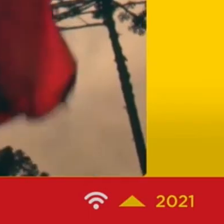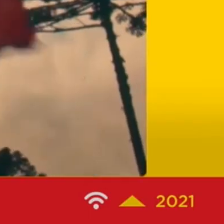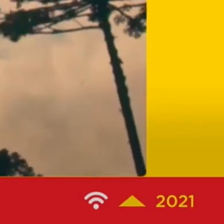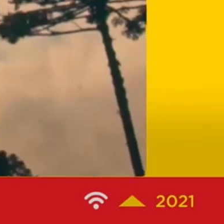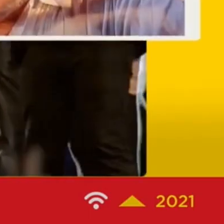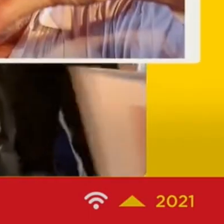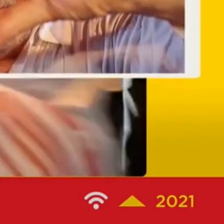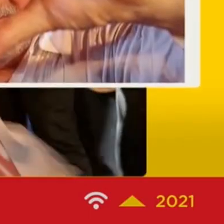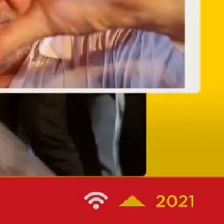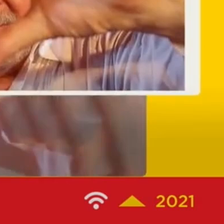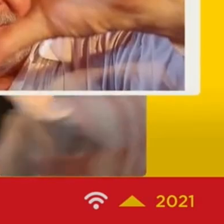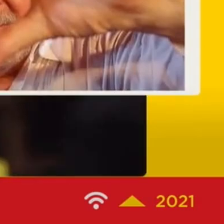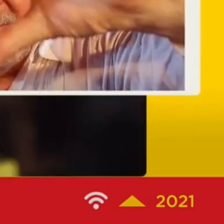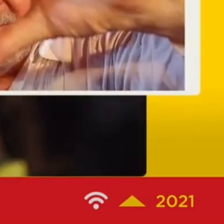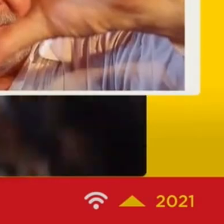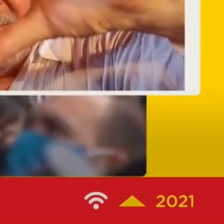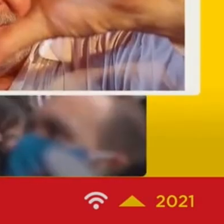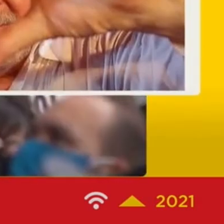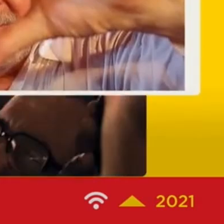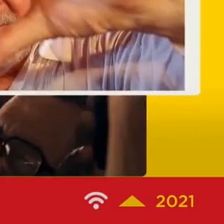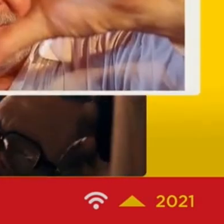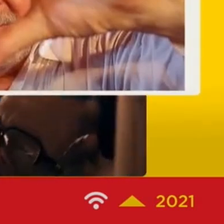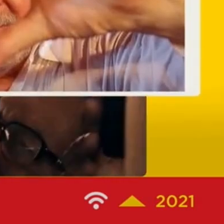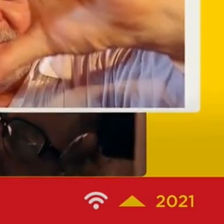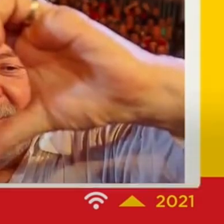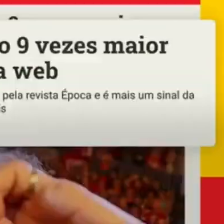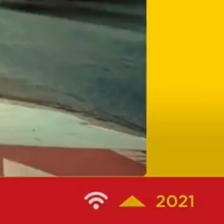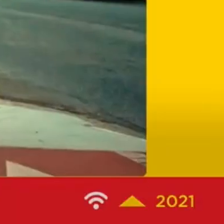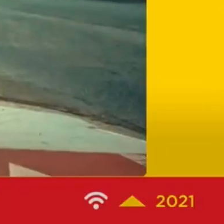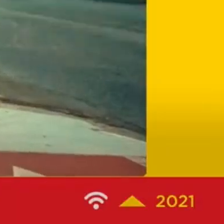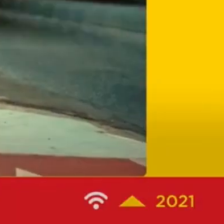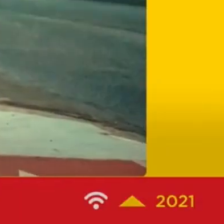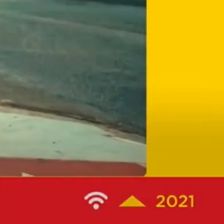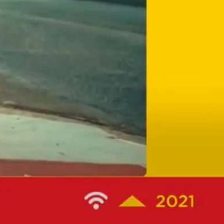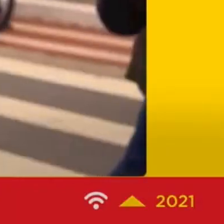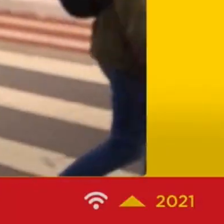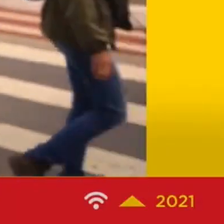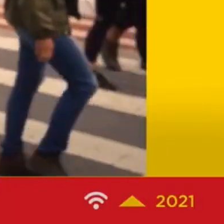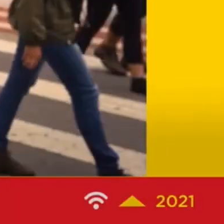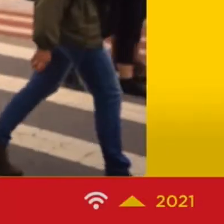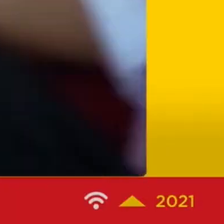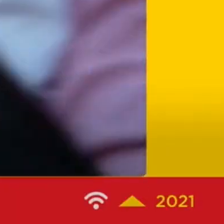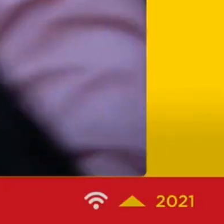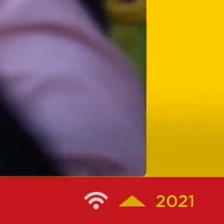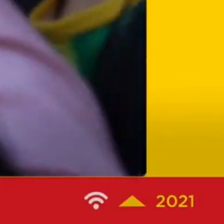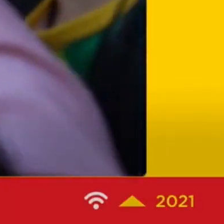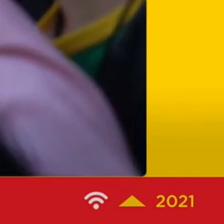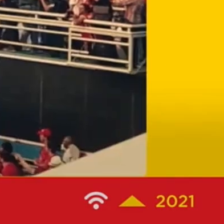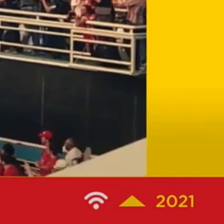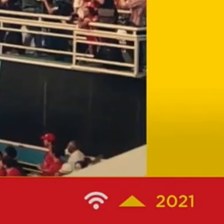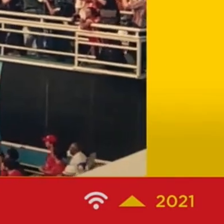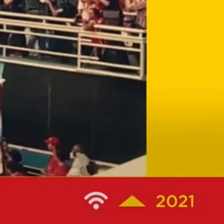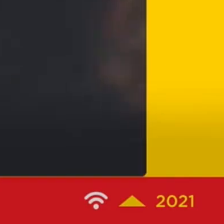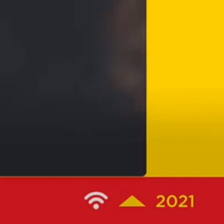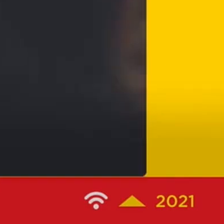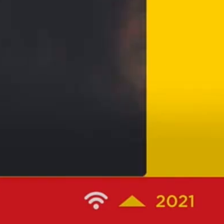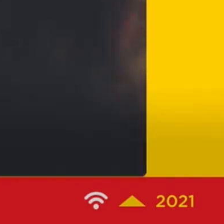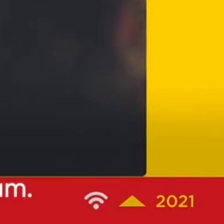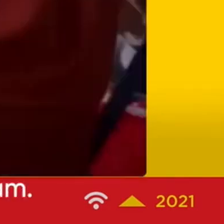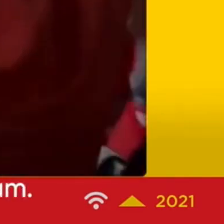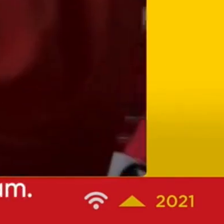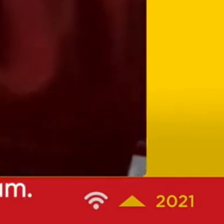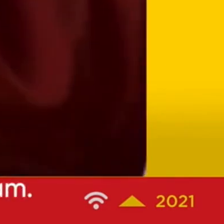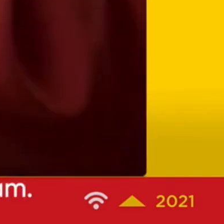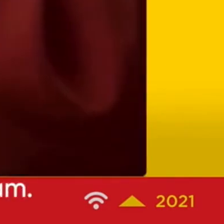O é o partido mais influente nas redes sociais. Site e redes do PT registram explosão de acesso.